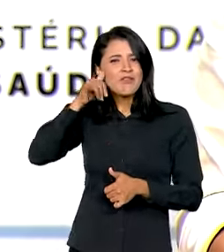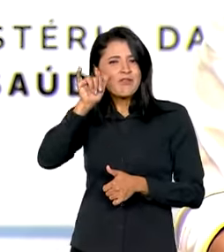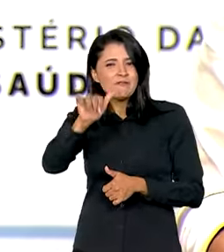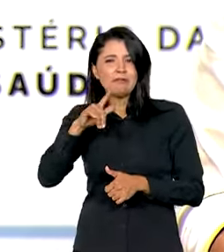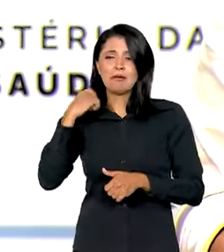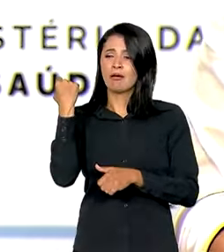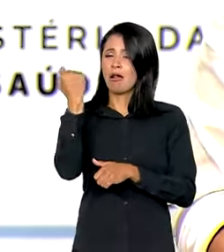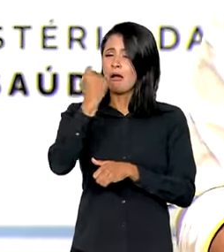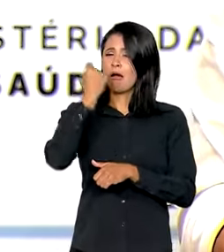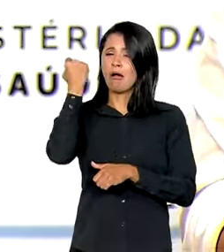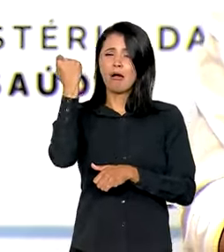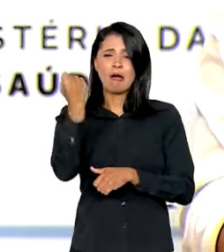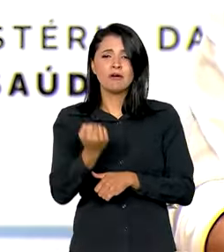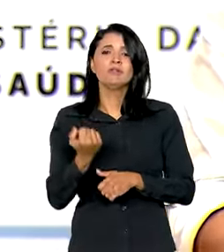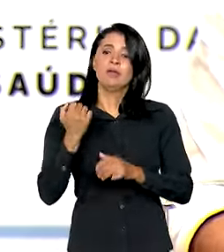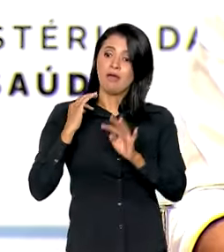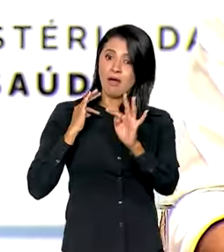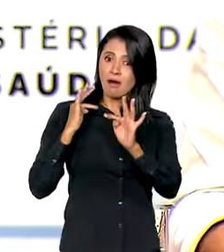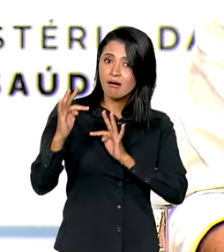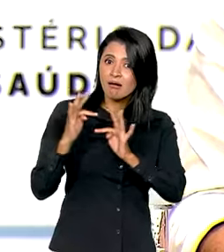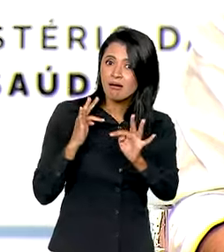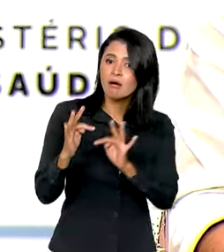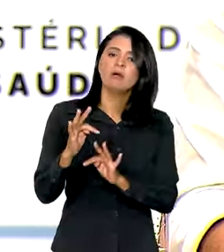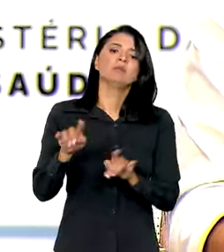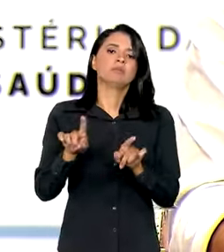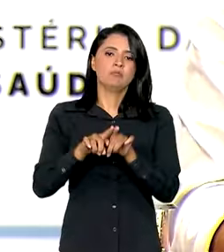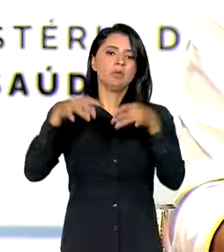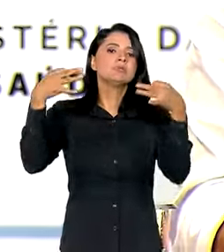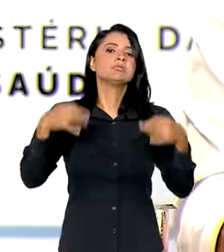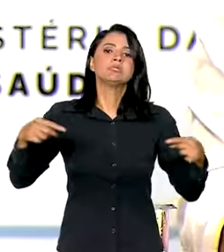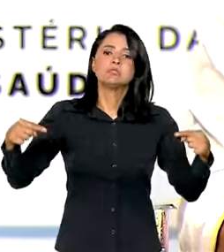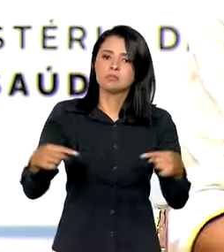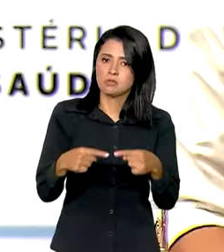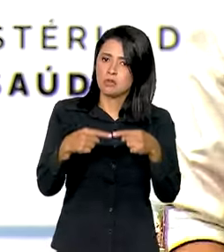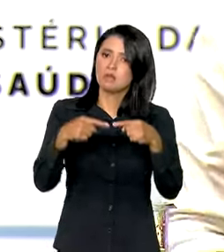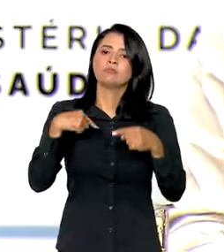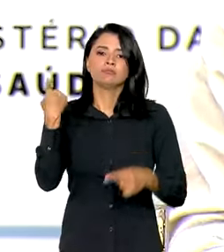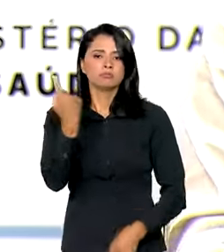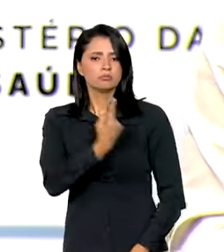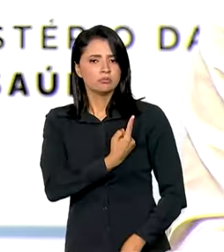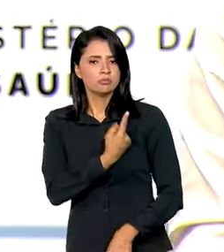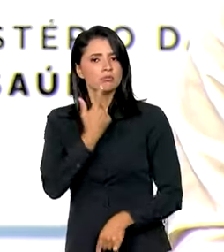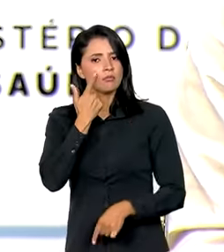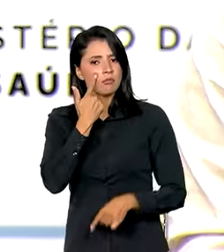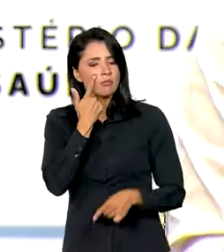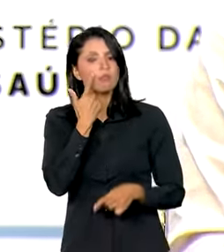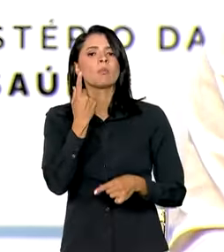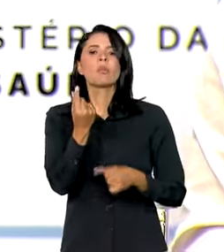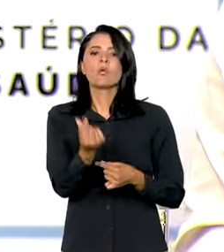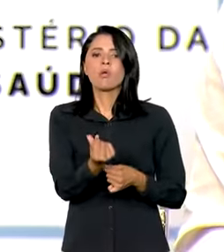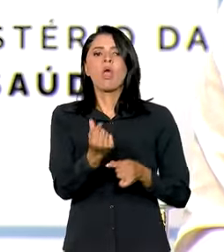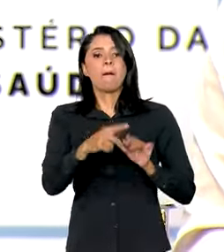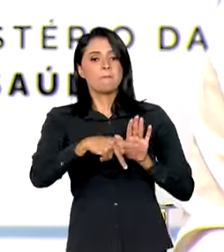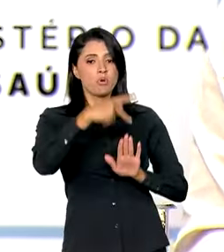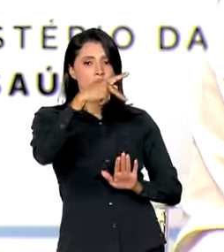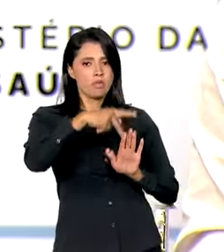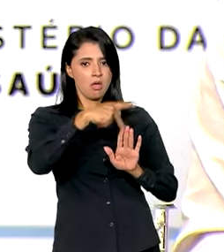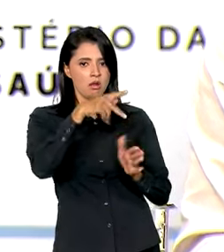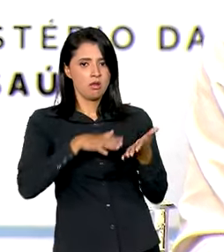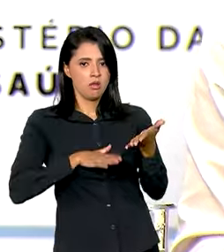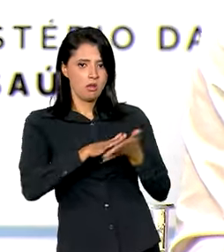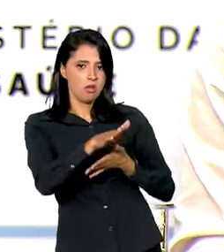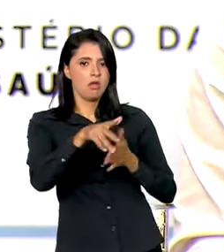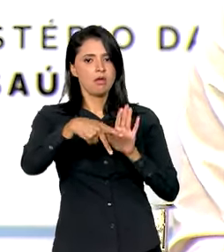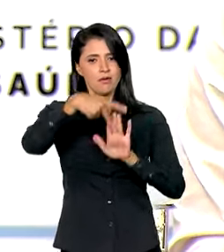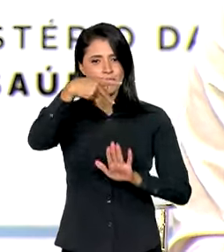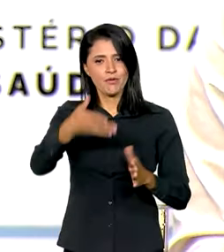casos graves e tratá-los da maneira adequada. Estamos destinando, essa portaria saiu